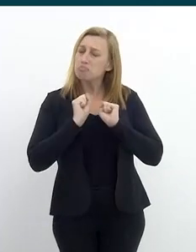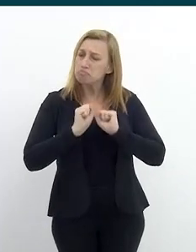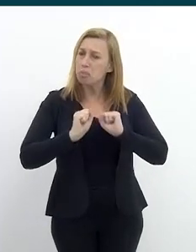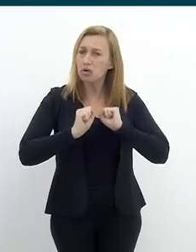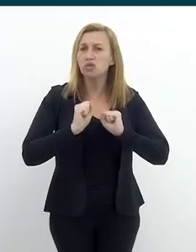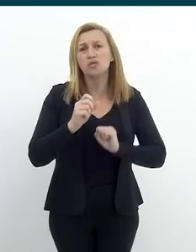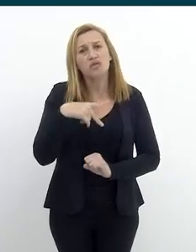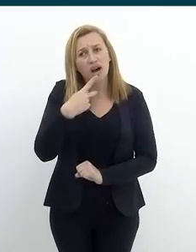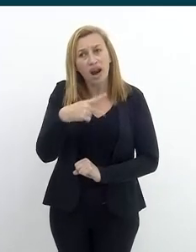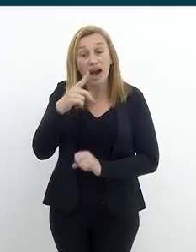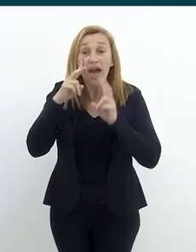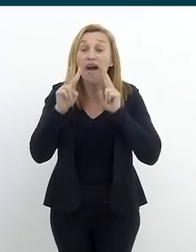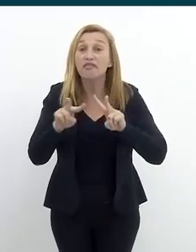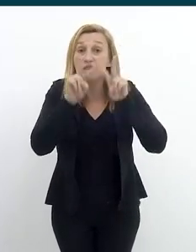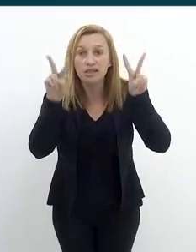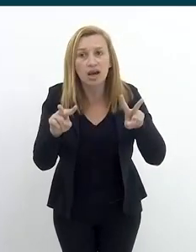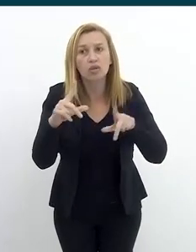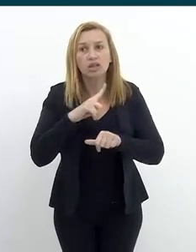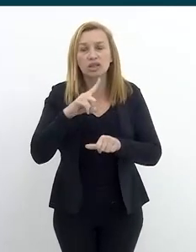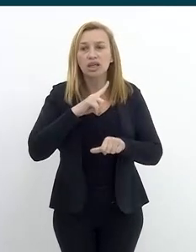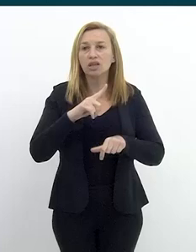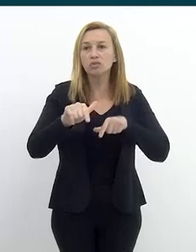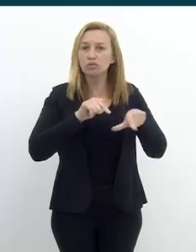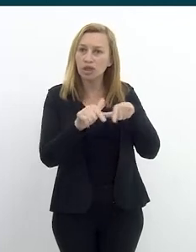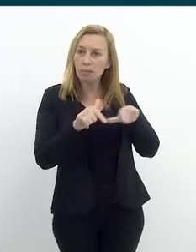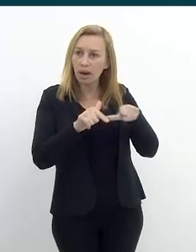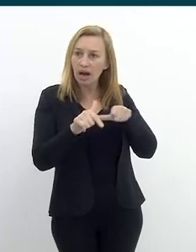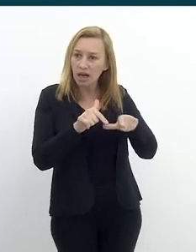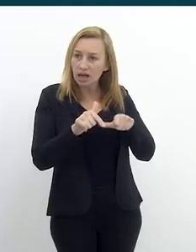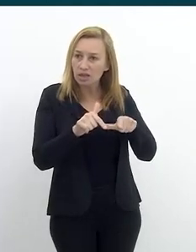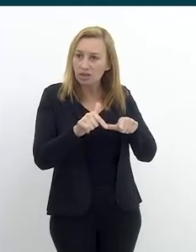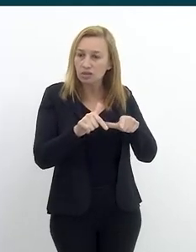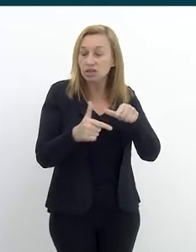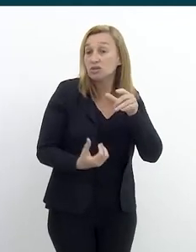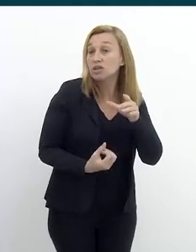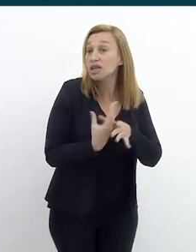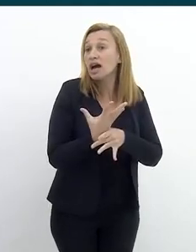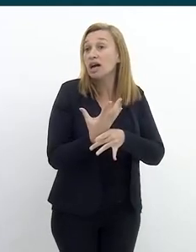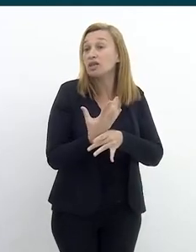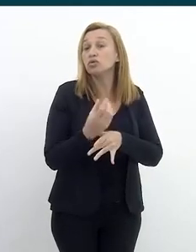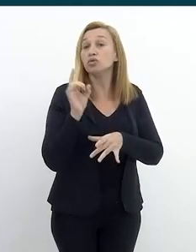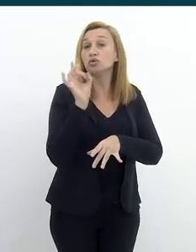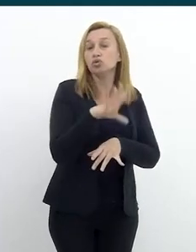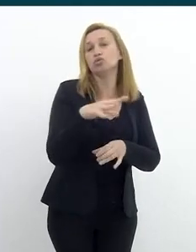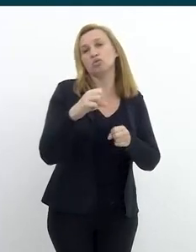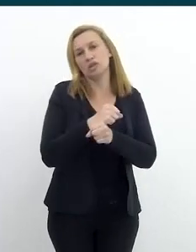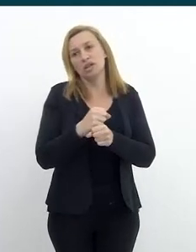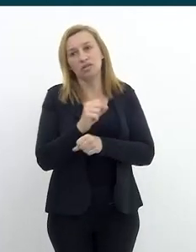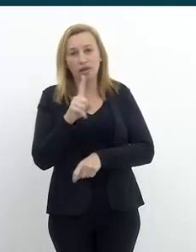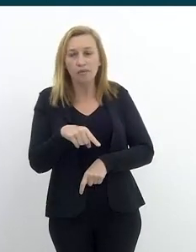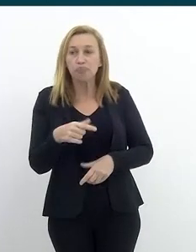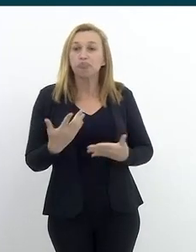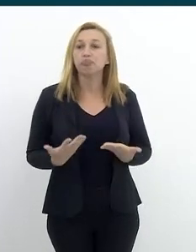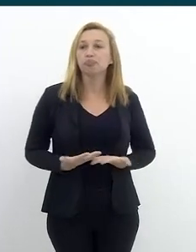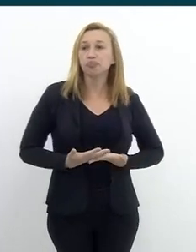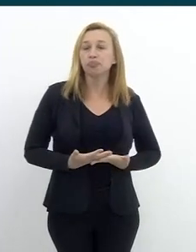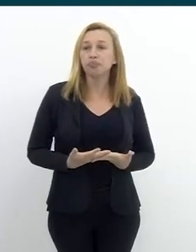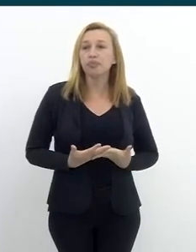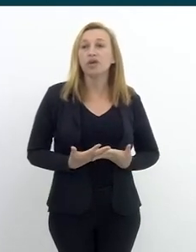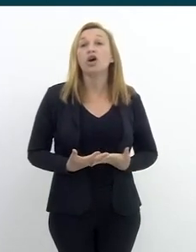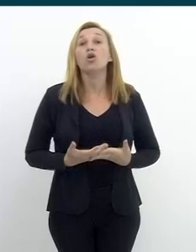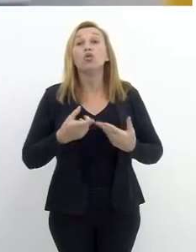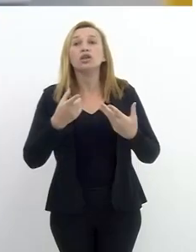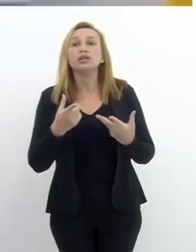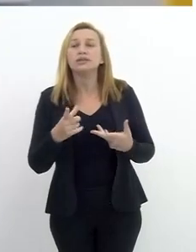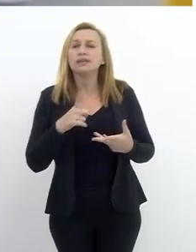posso trazer é a visão que a gente tem a partir do trabalho que tem sido realizado aí nos últimos anos. E